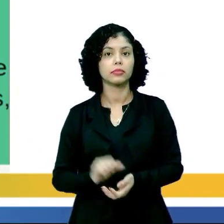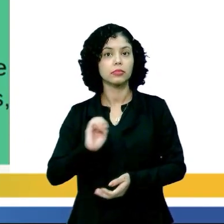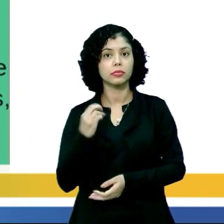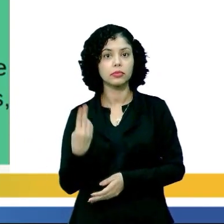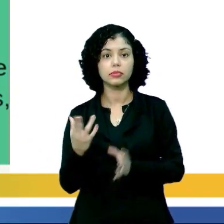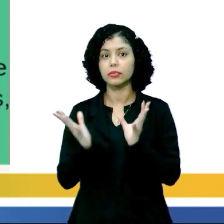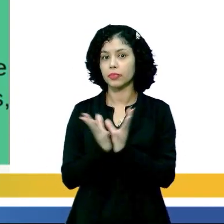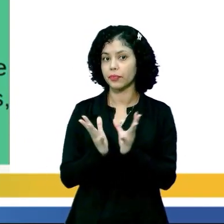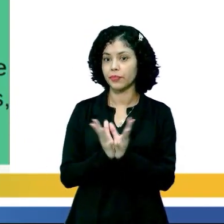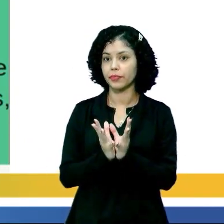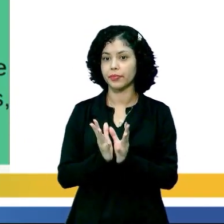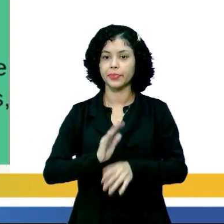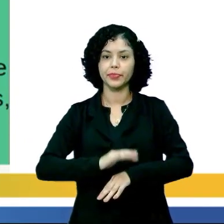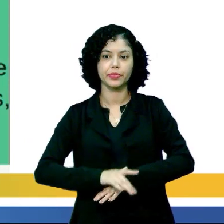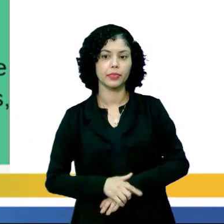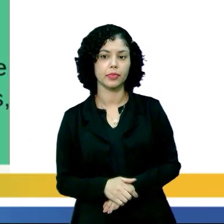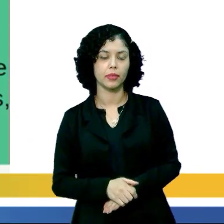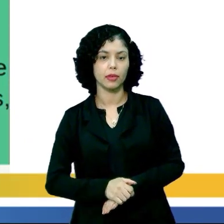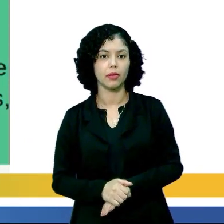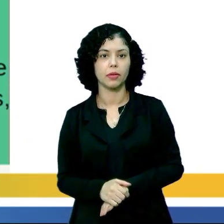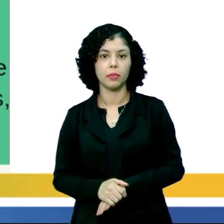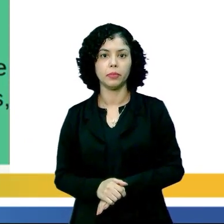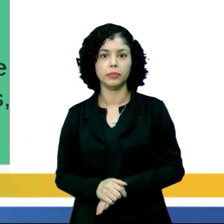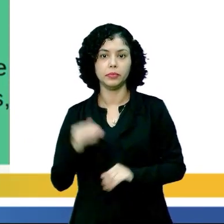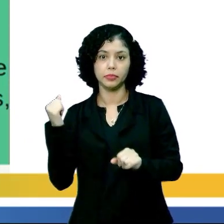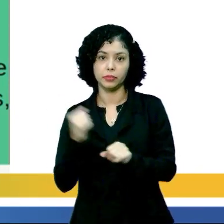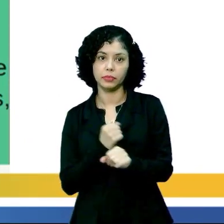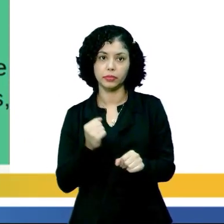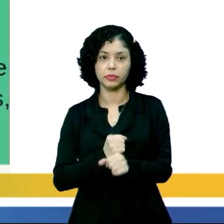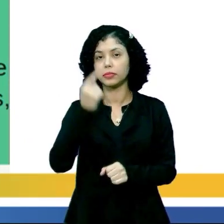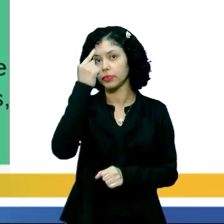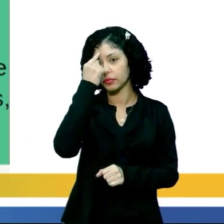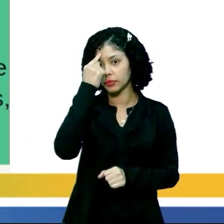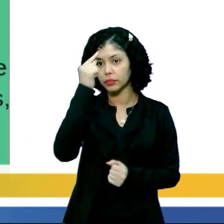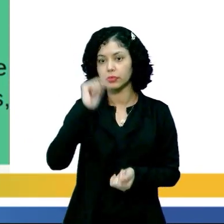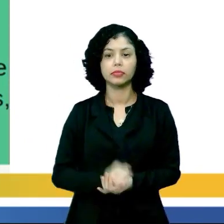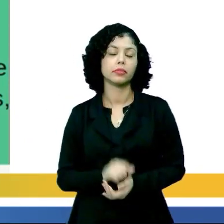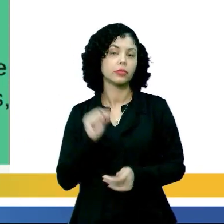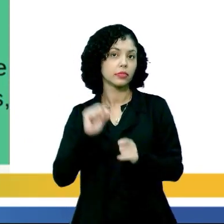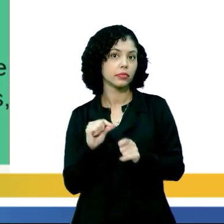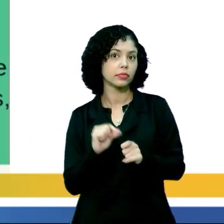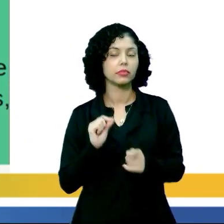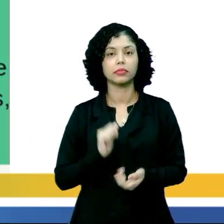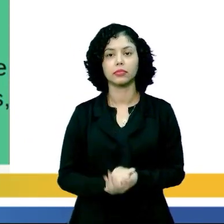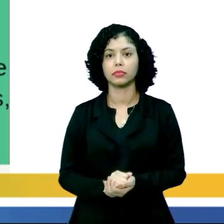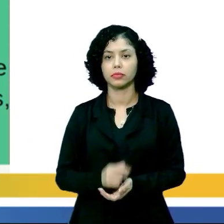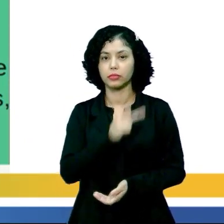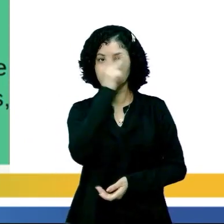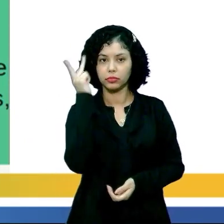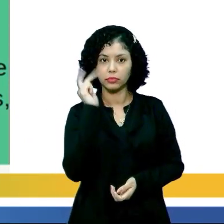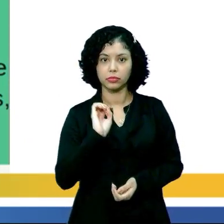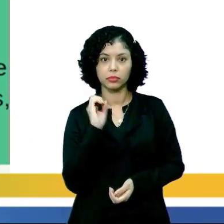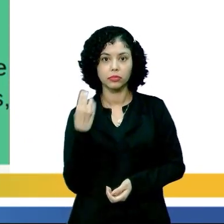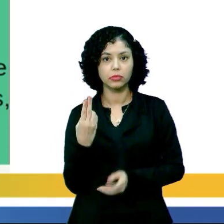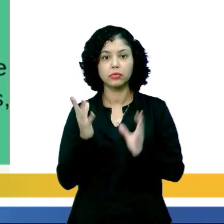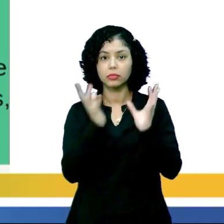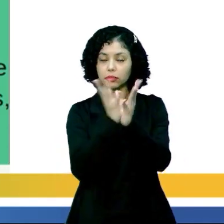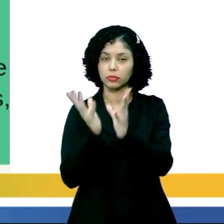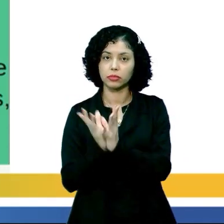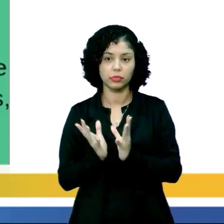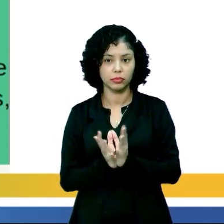Ou coletivas. A reconstrução dessa memória, ela é feita pelo indivíduo ou pela